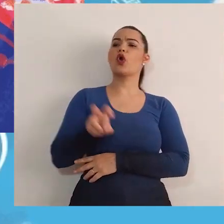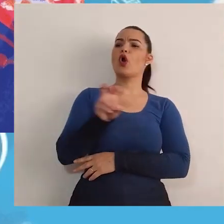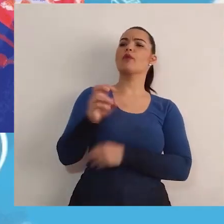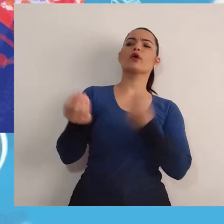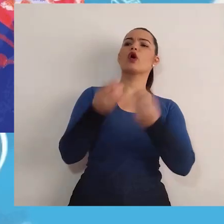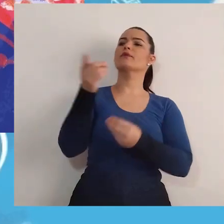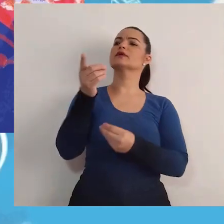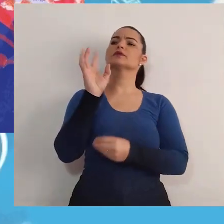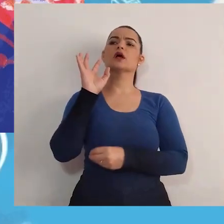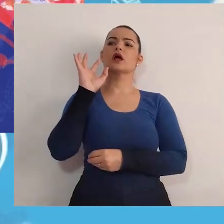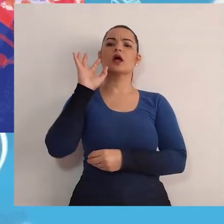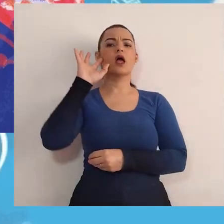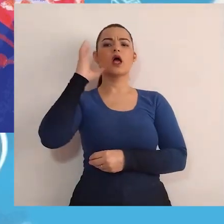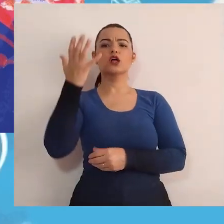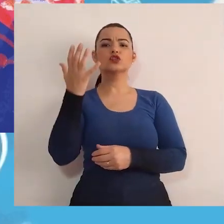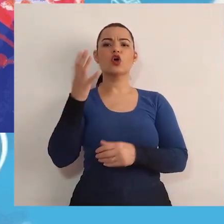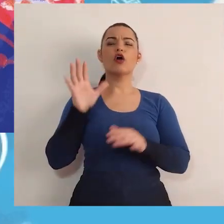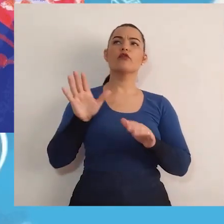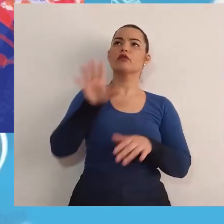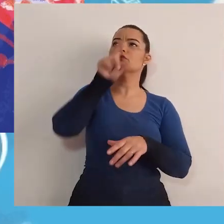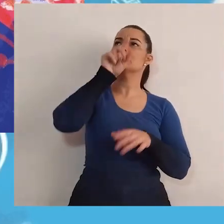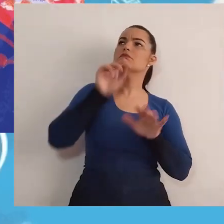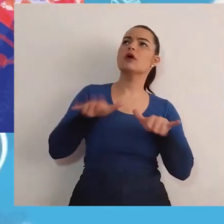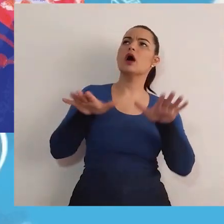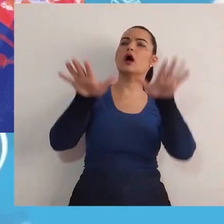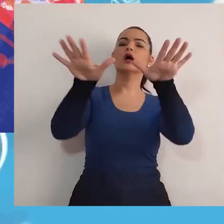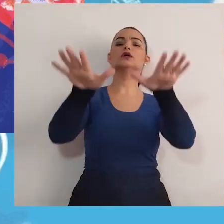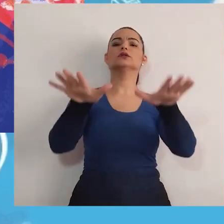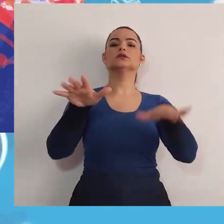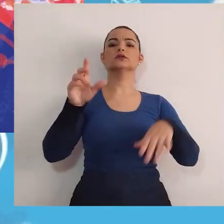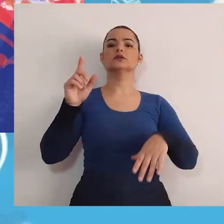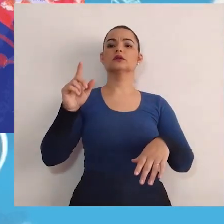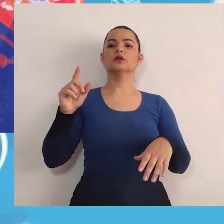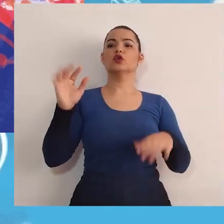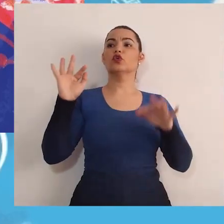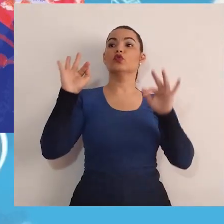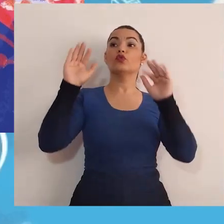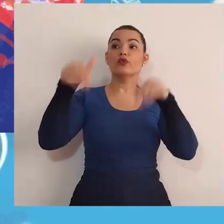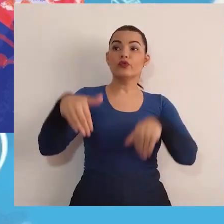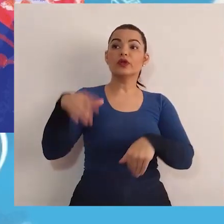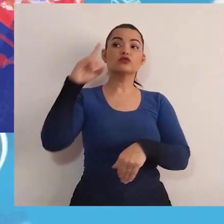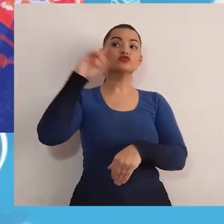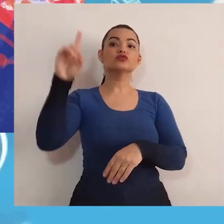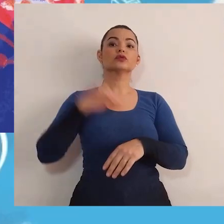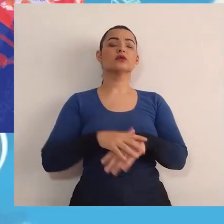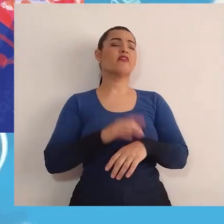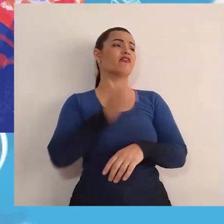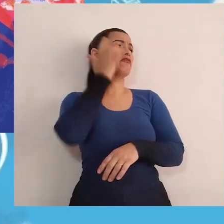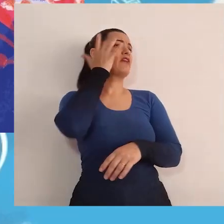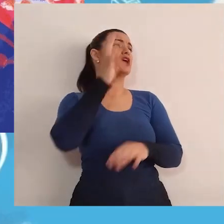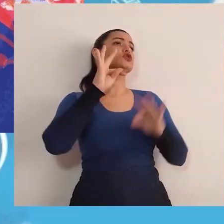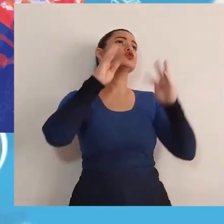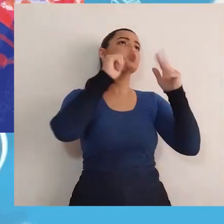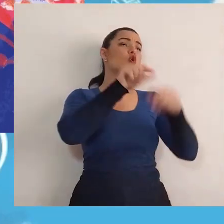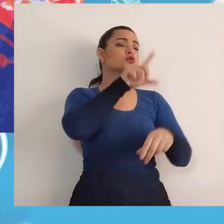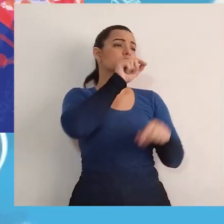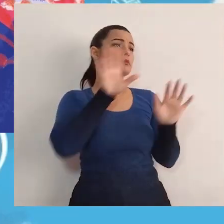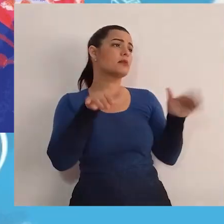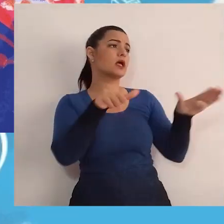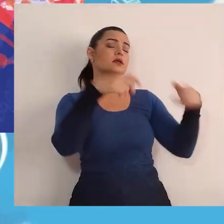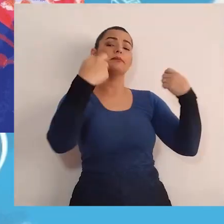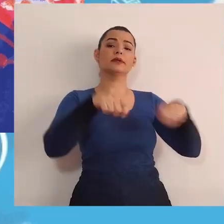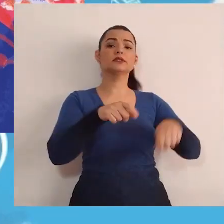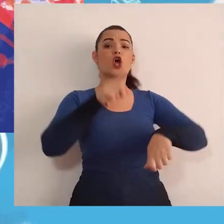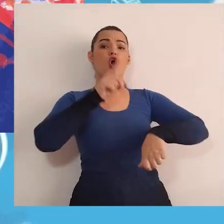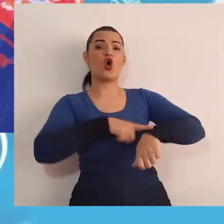o trânsito da passarada ao final do dia? Fácil! Todo pássaro terá que se registrar e ter horário